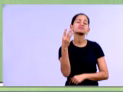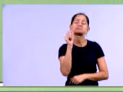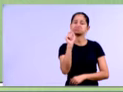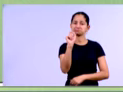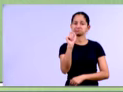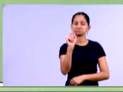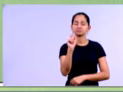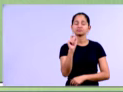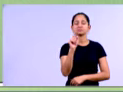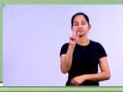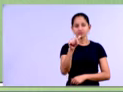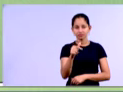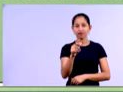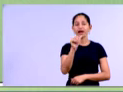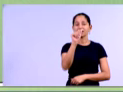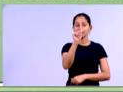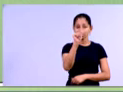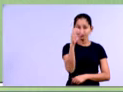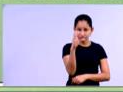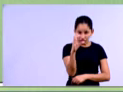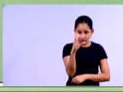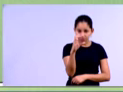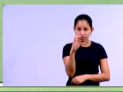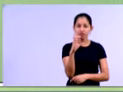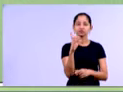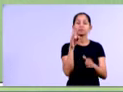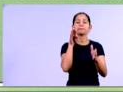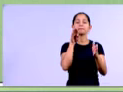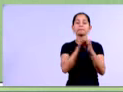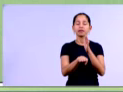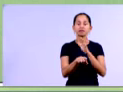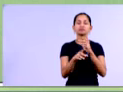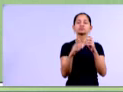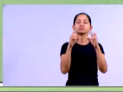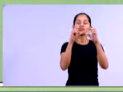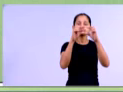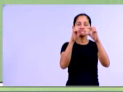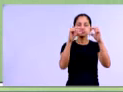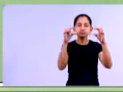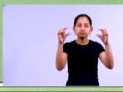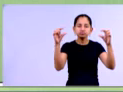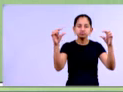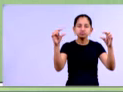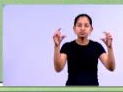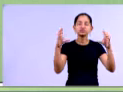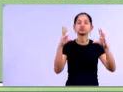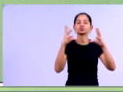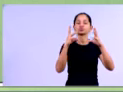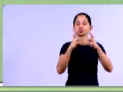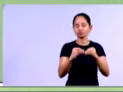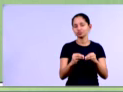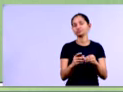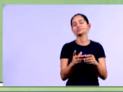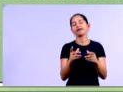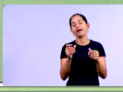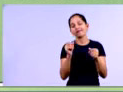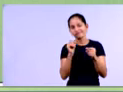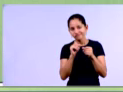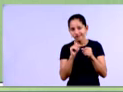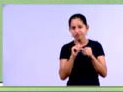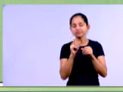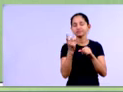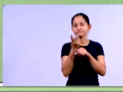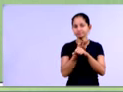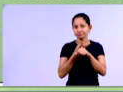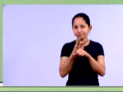É o ativo circulante menos, né, essa expressão aqui também, né, os toques dividido pelo passivo circulante.